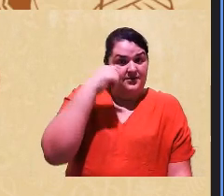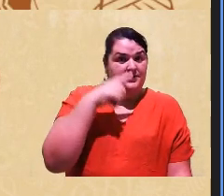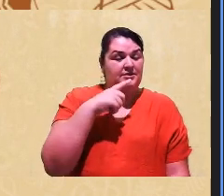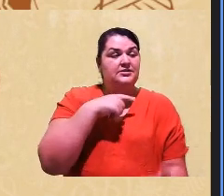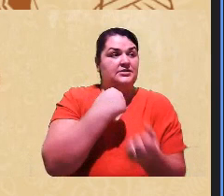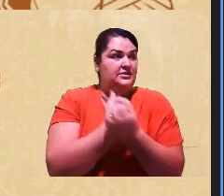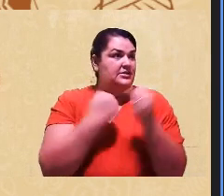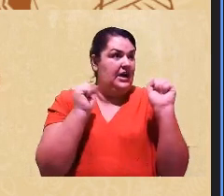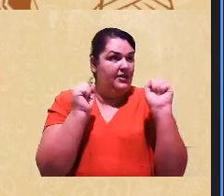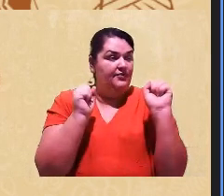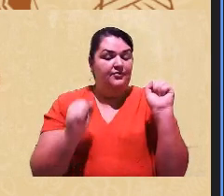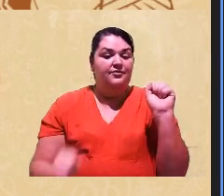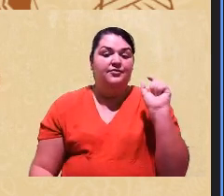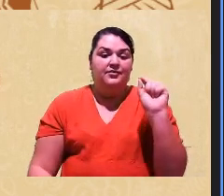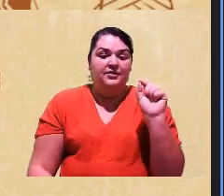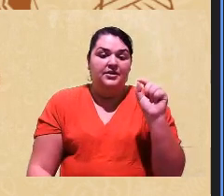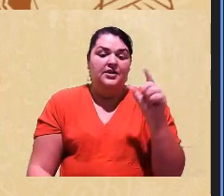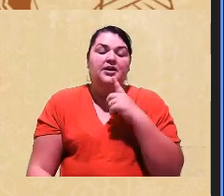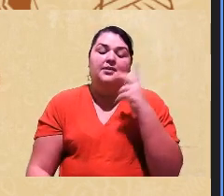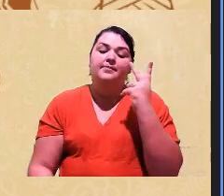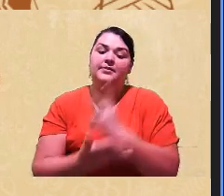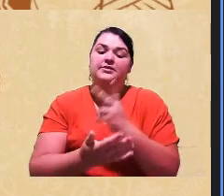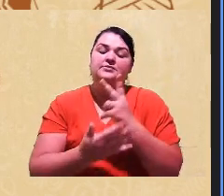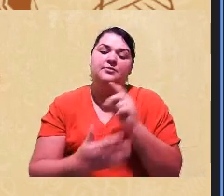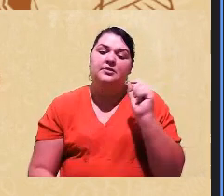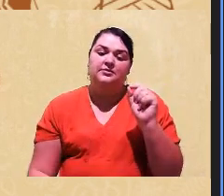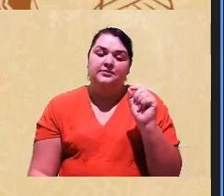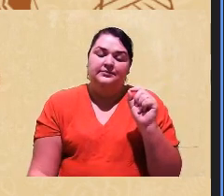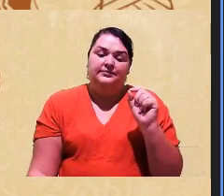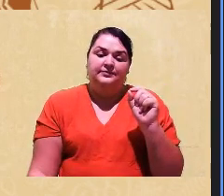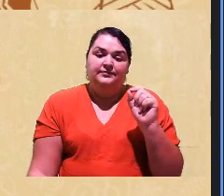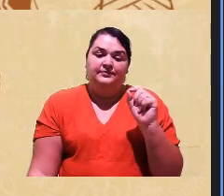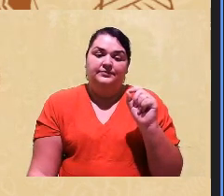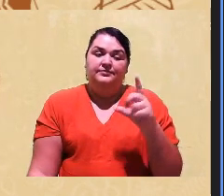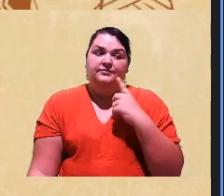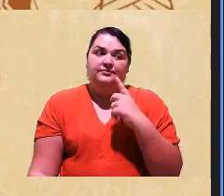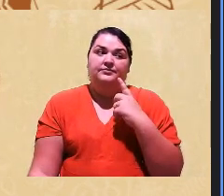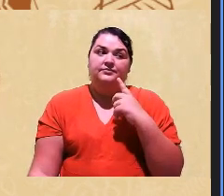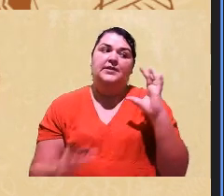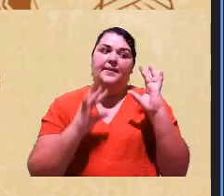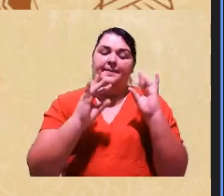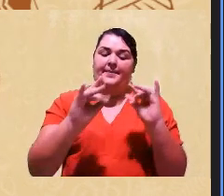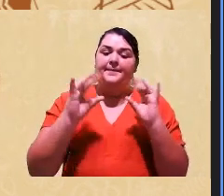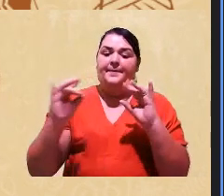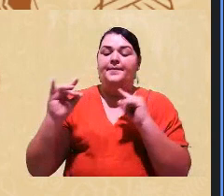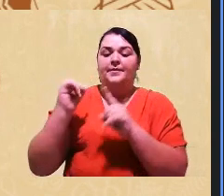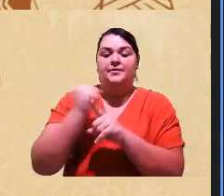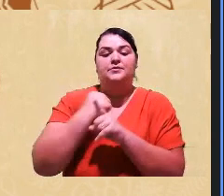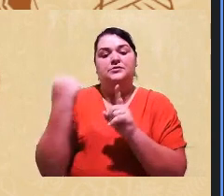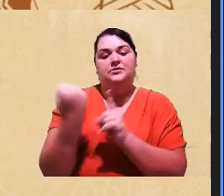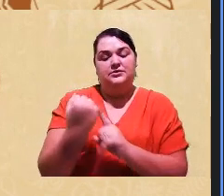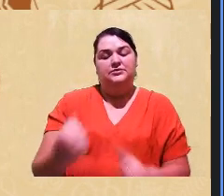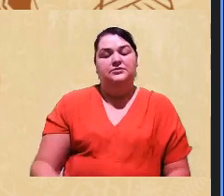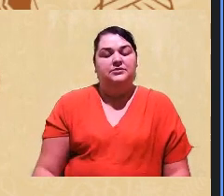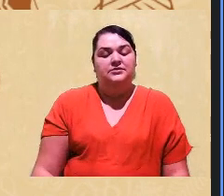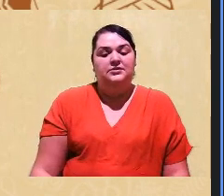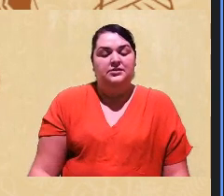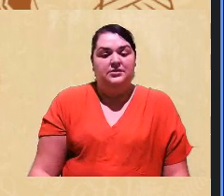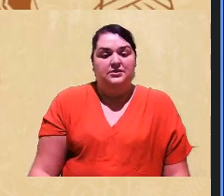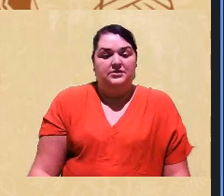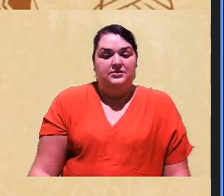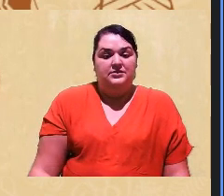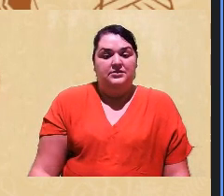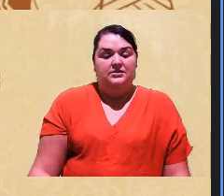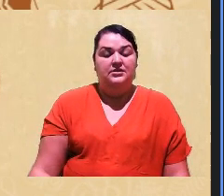foi justamente pelo extermínio dessa população. A questão